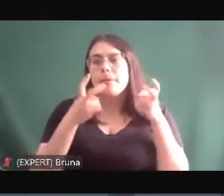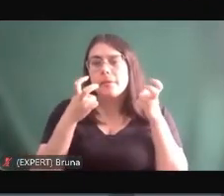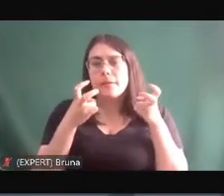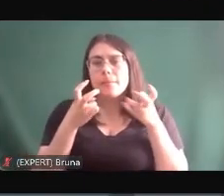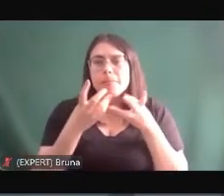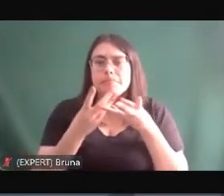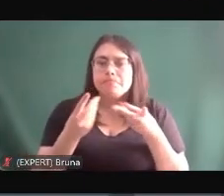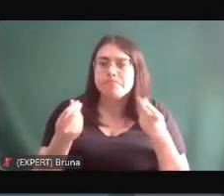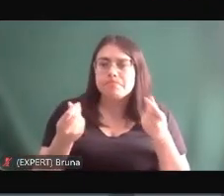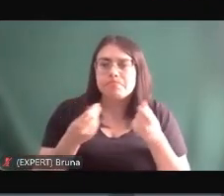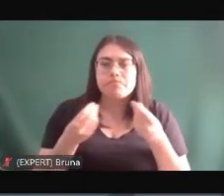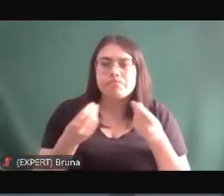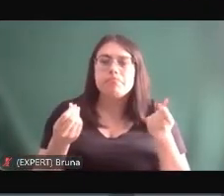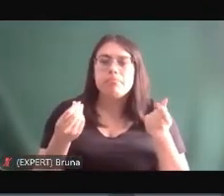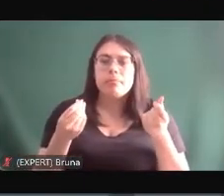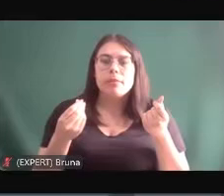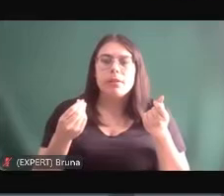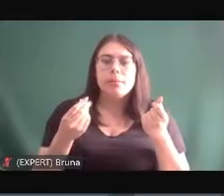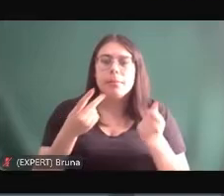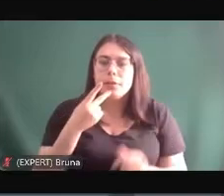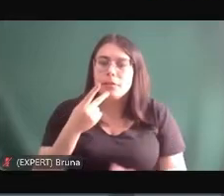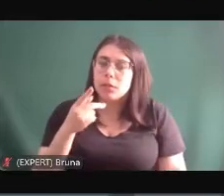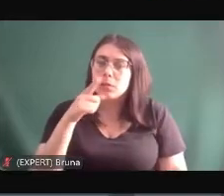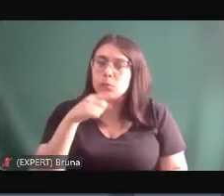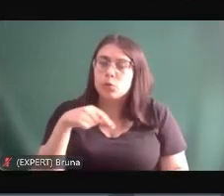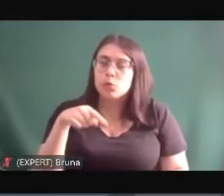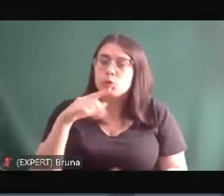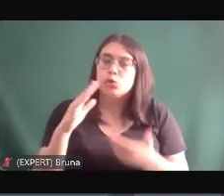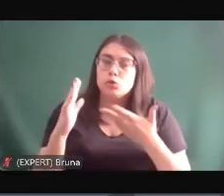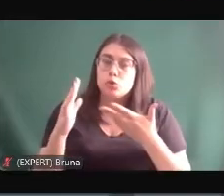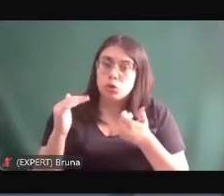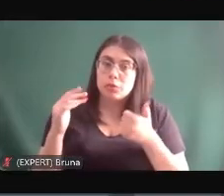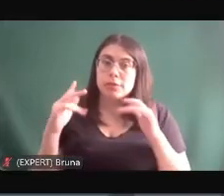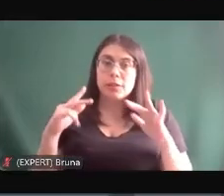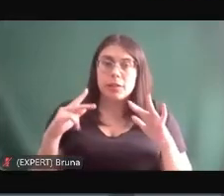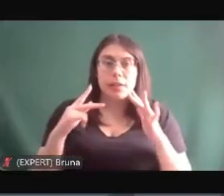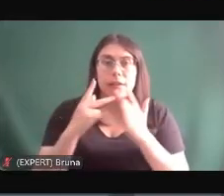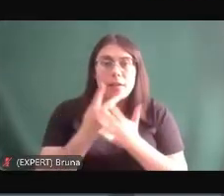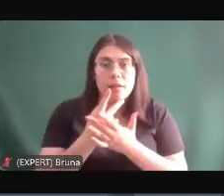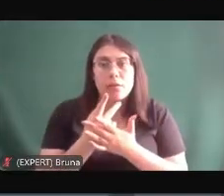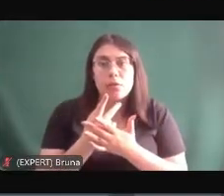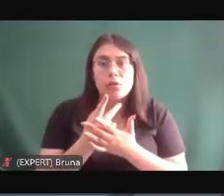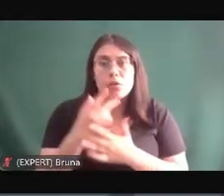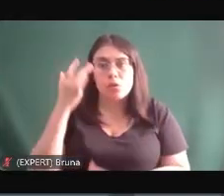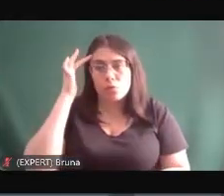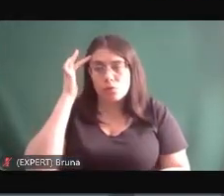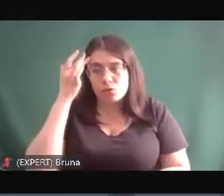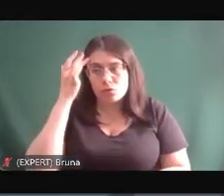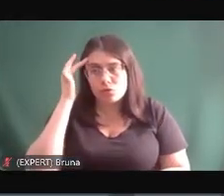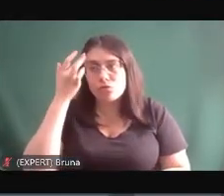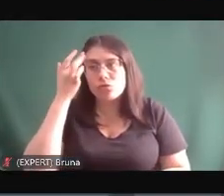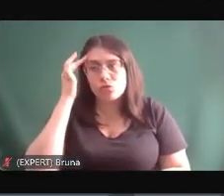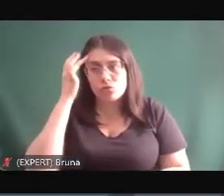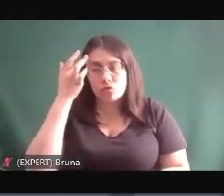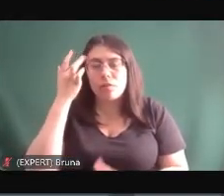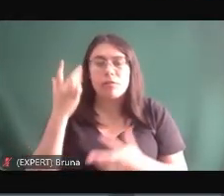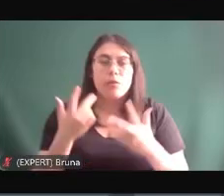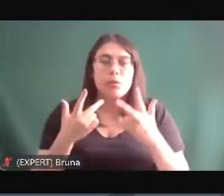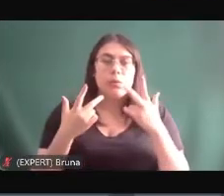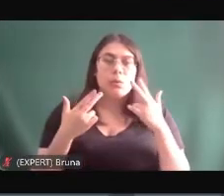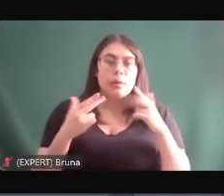na vida do crime para falar para os jovens olha é errado está errado eu achava a mesma coisa que você aconteceu isso comigo